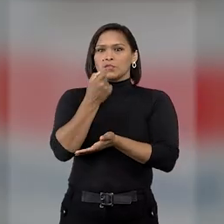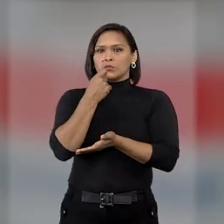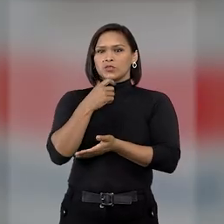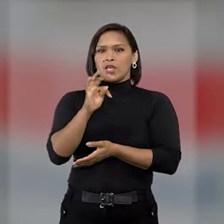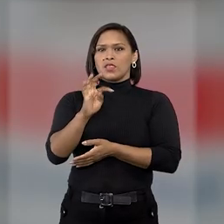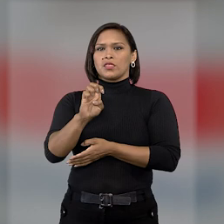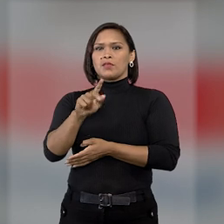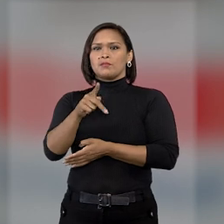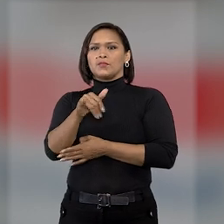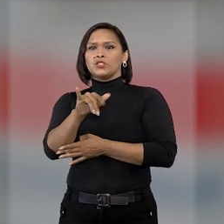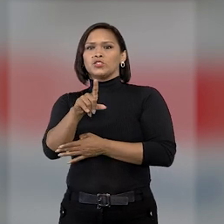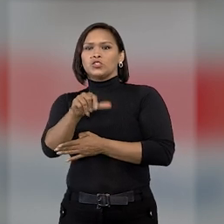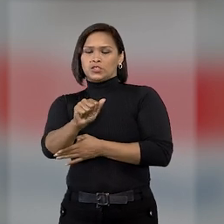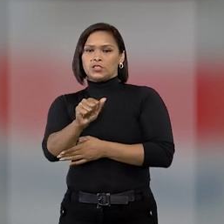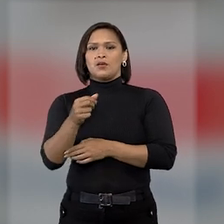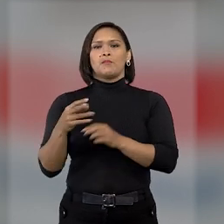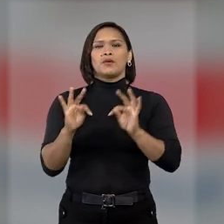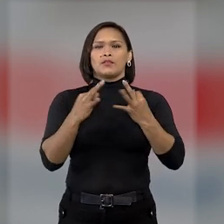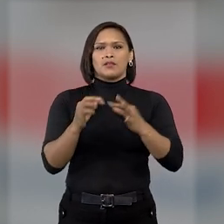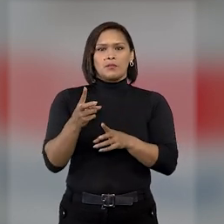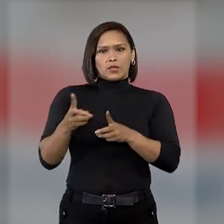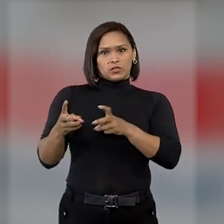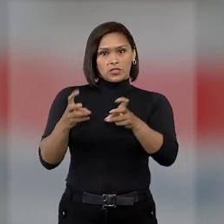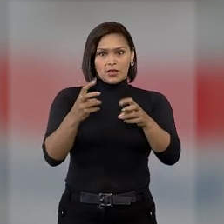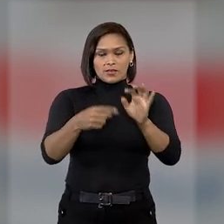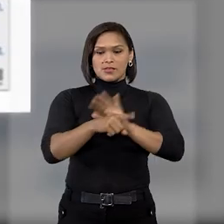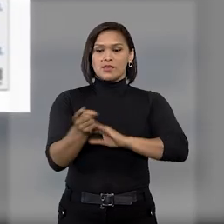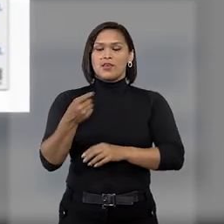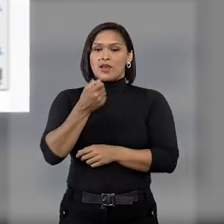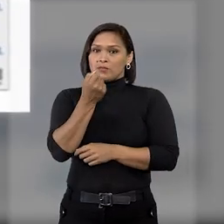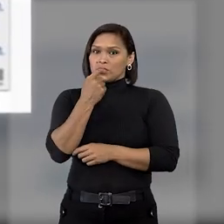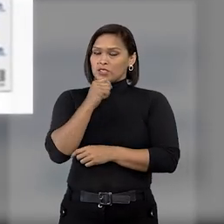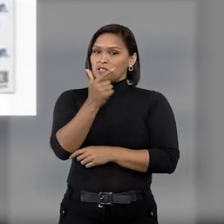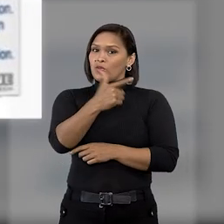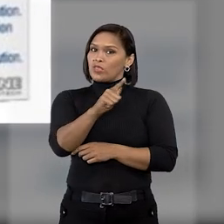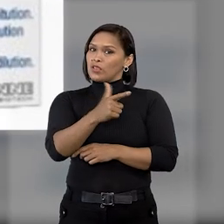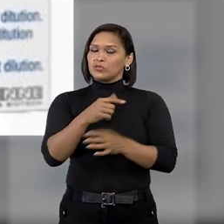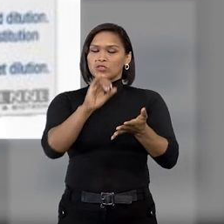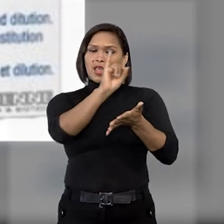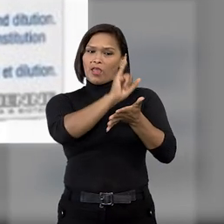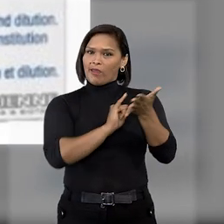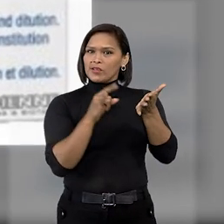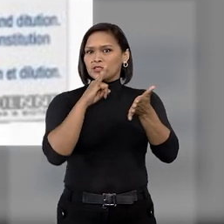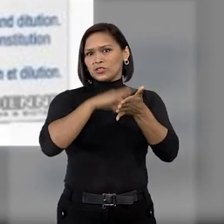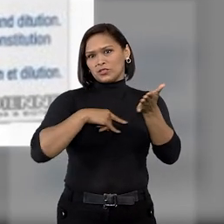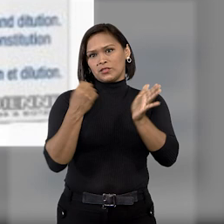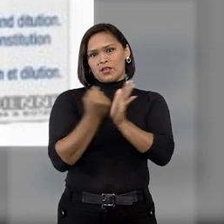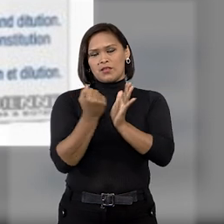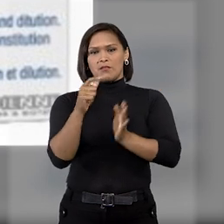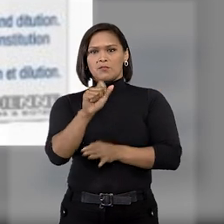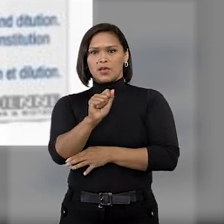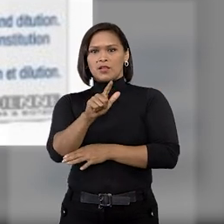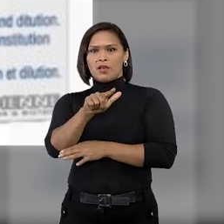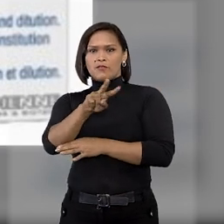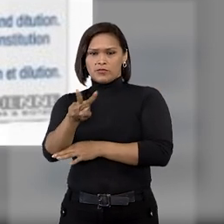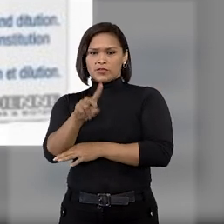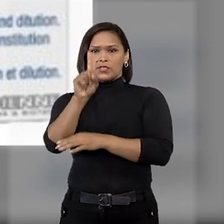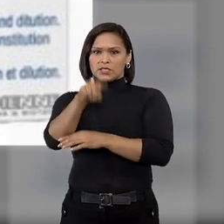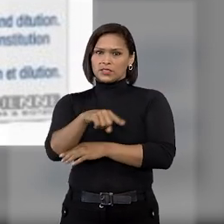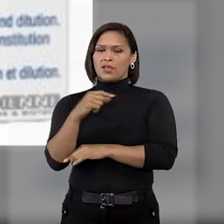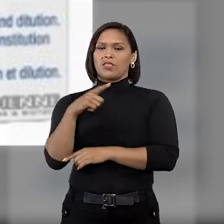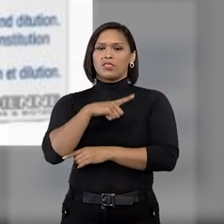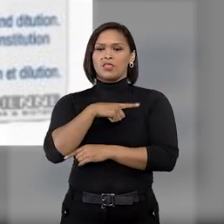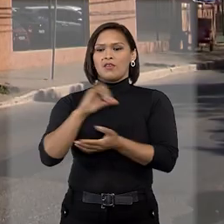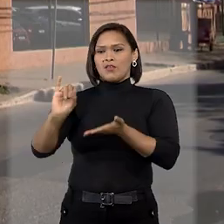Tepadina para tratamento de câncer. A medicação, apesar de ainda não ser registrada pela Agência Nacional de Vigilância Sanitária,